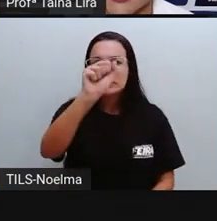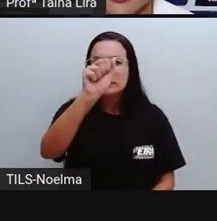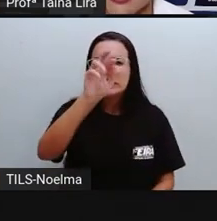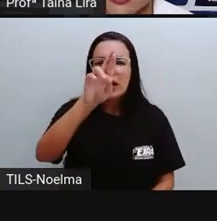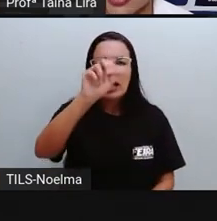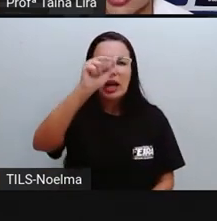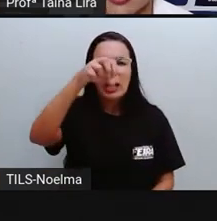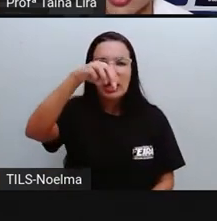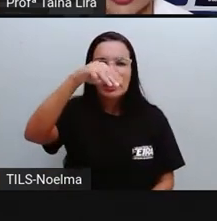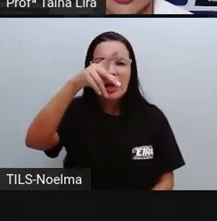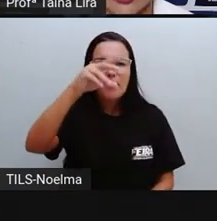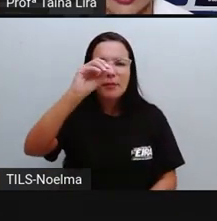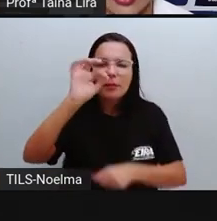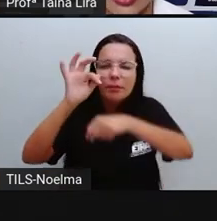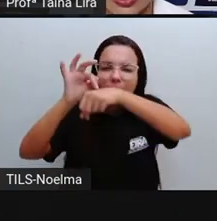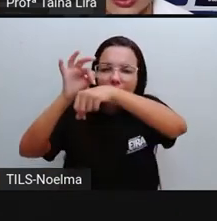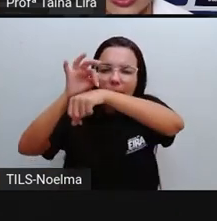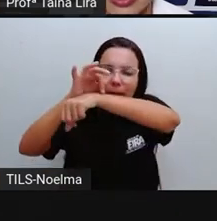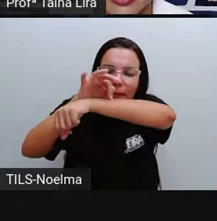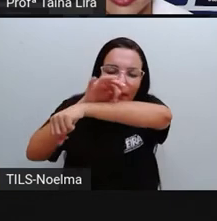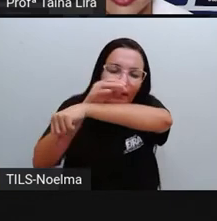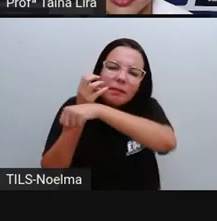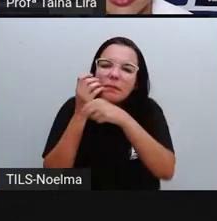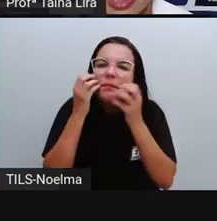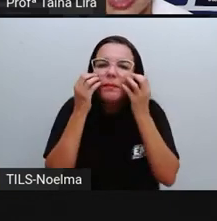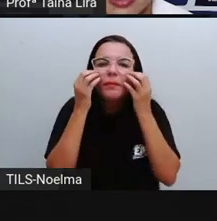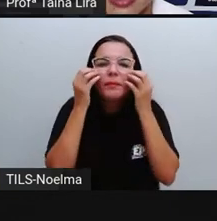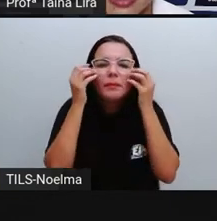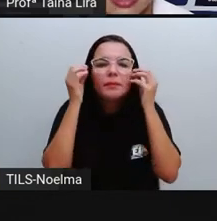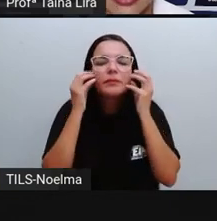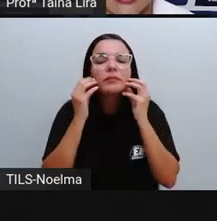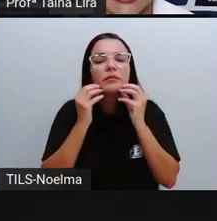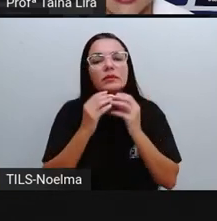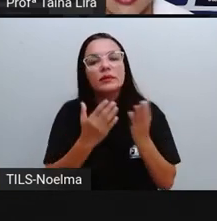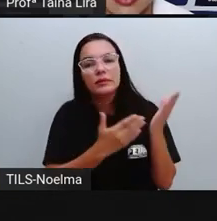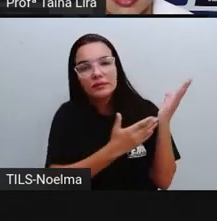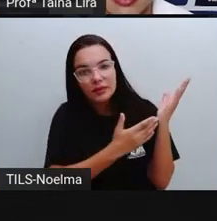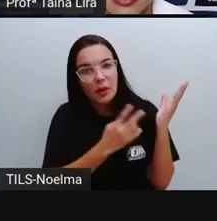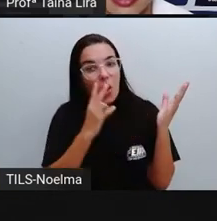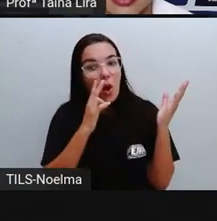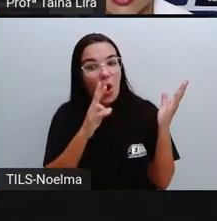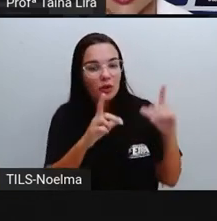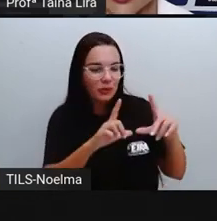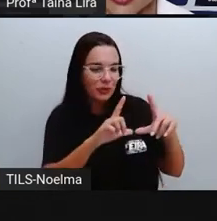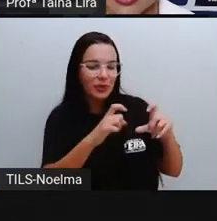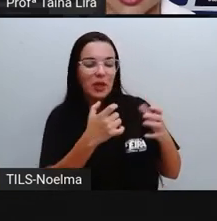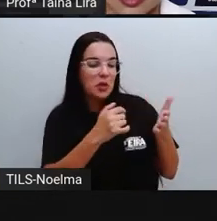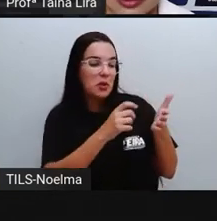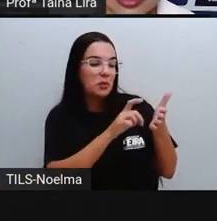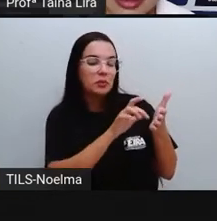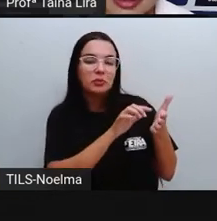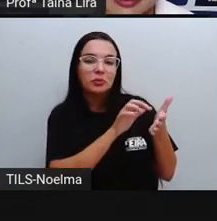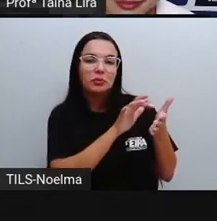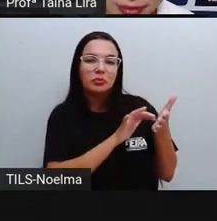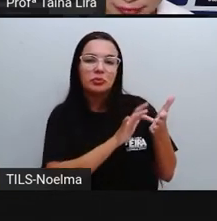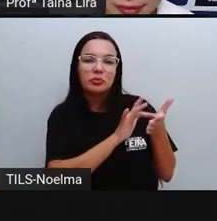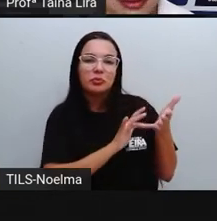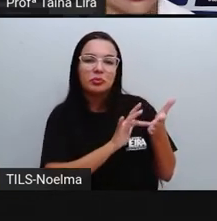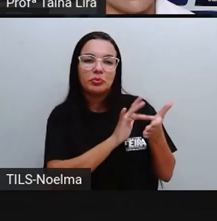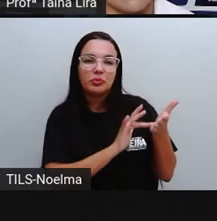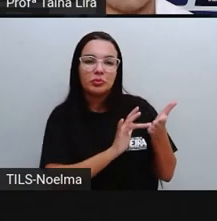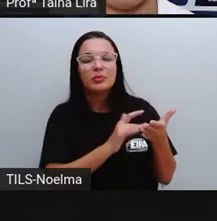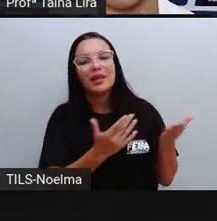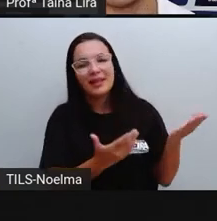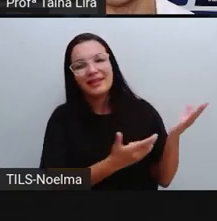o próprio Zé Gotinha mostrando no celular a criança aí, né? Com sarampo. Então,